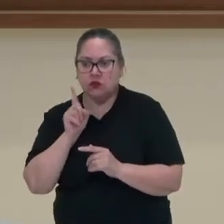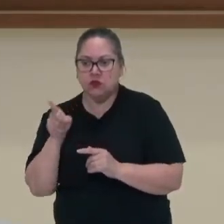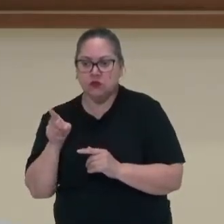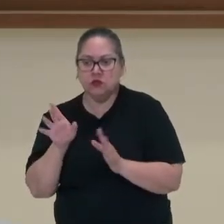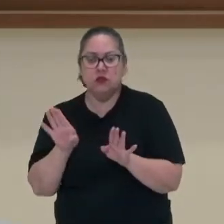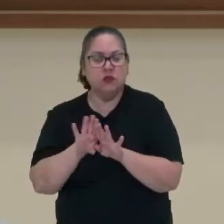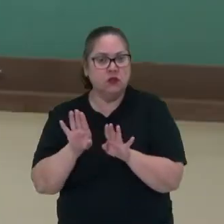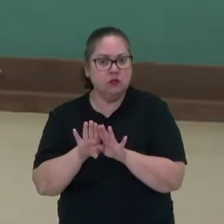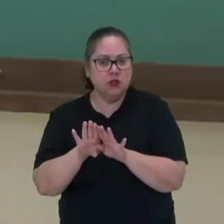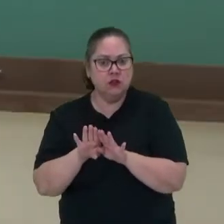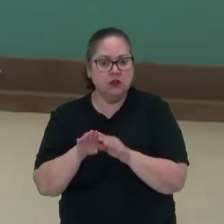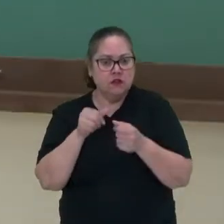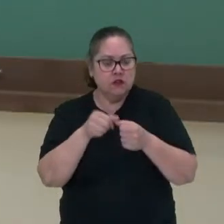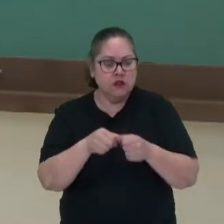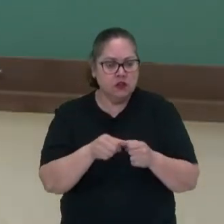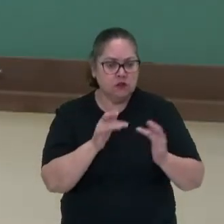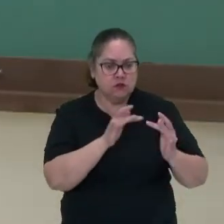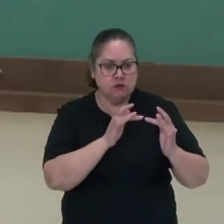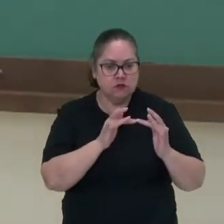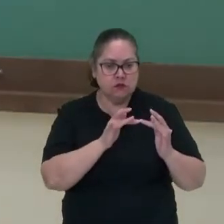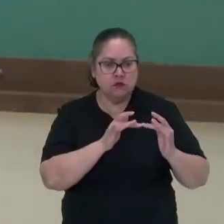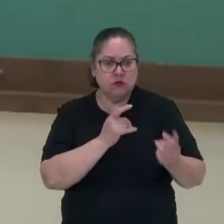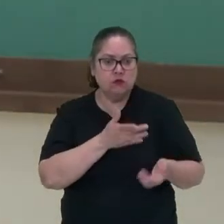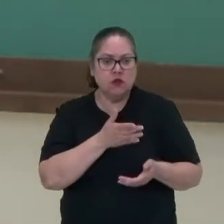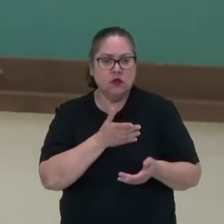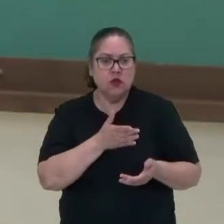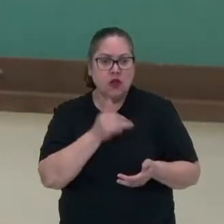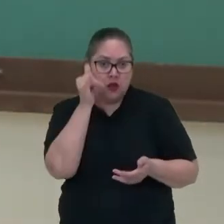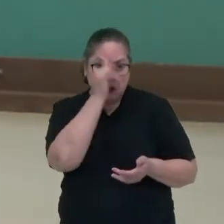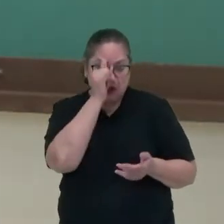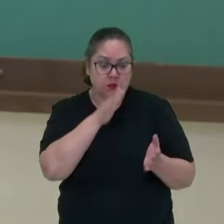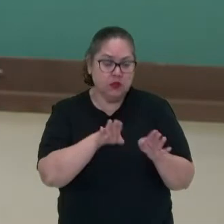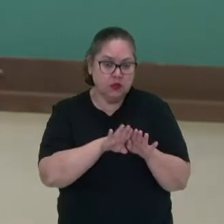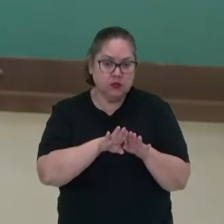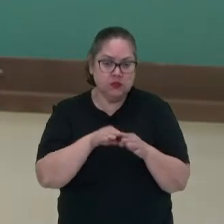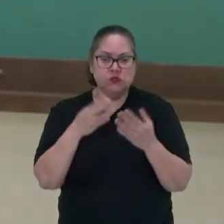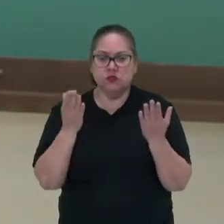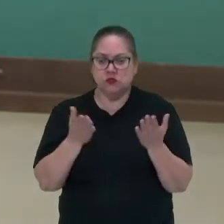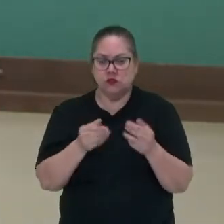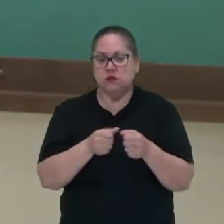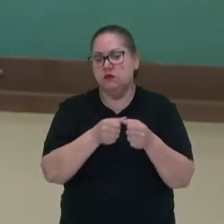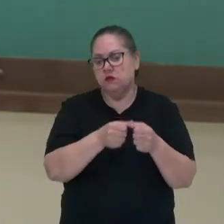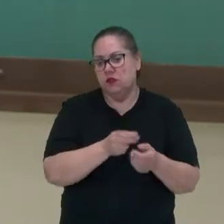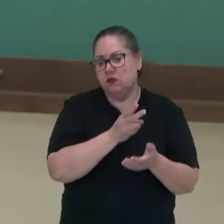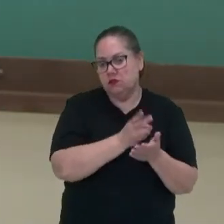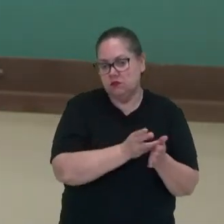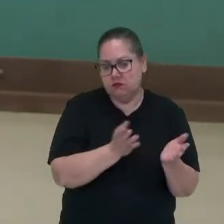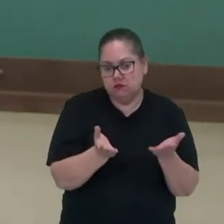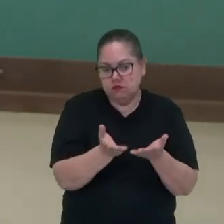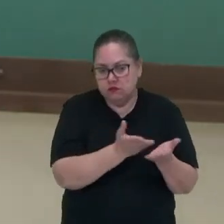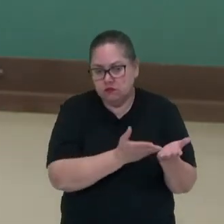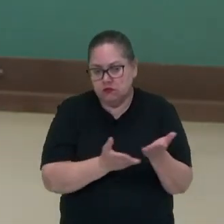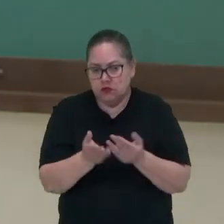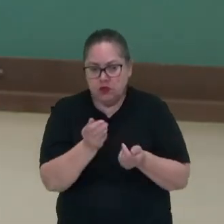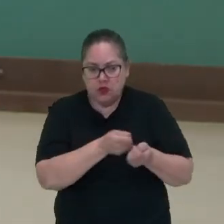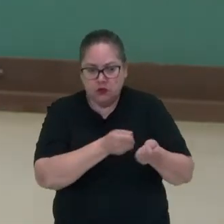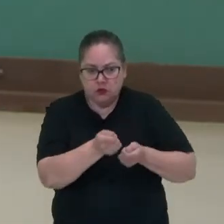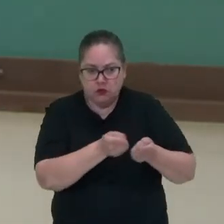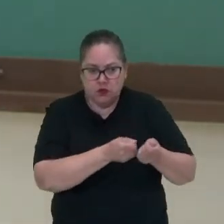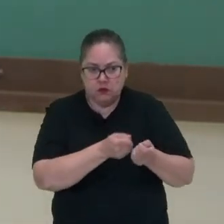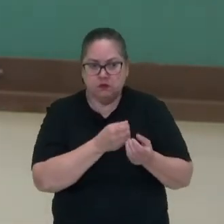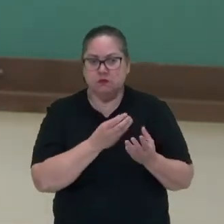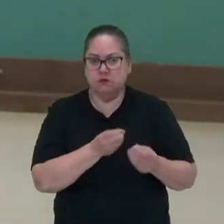e também manter as ligações comerciais com a Alemanha, que já vinha mantendo ali relações econômicas